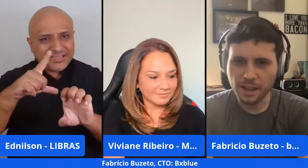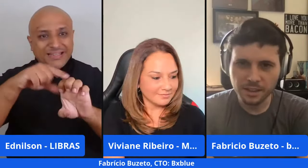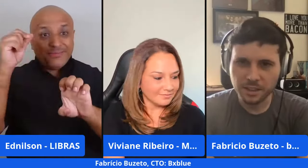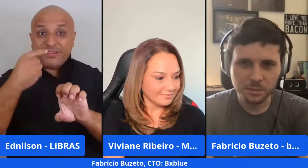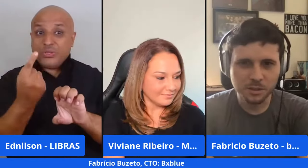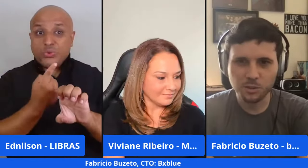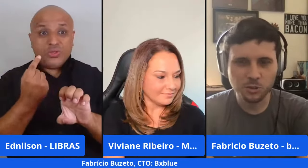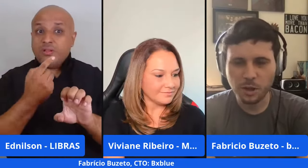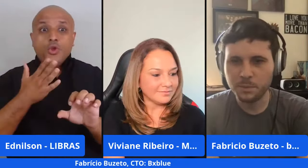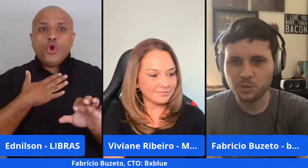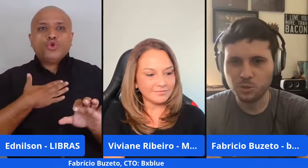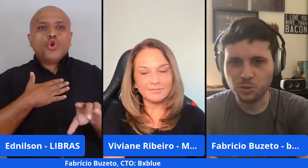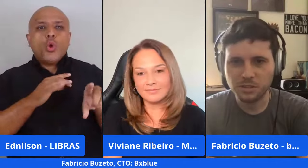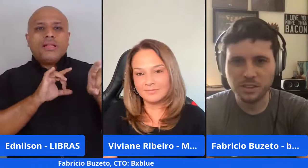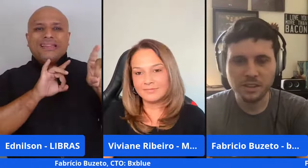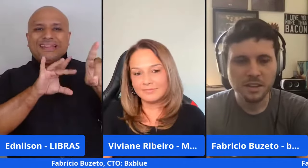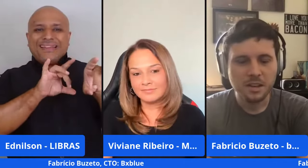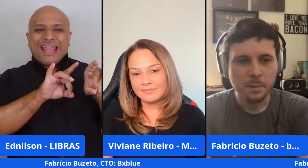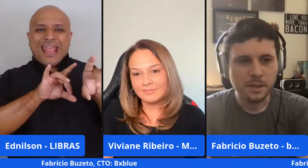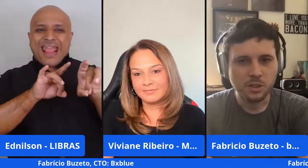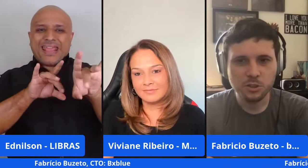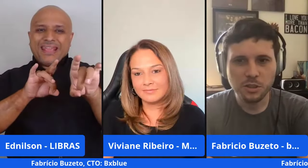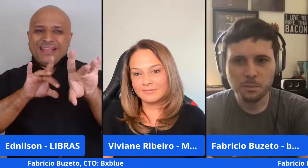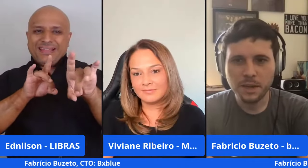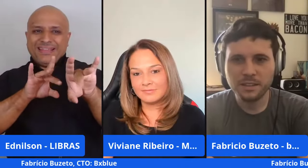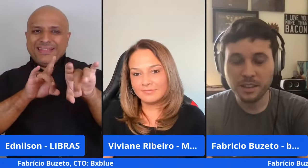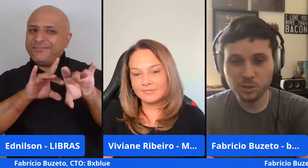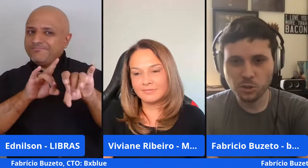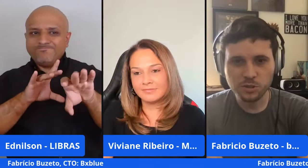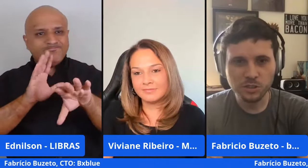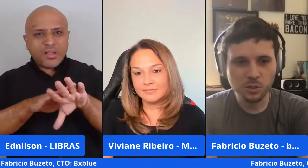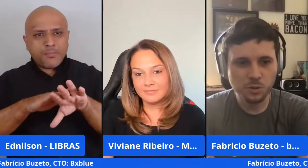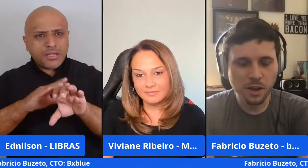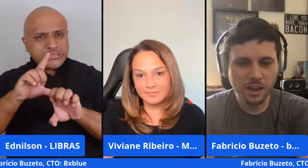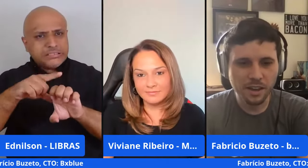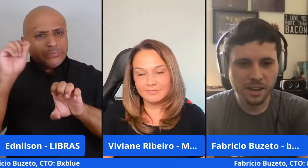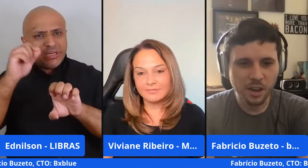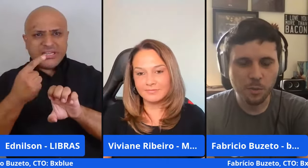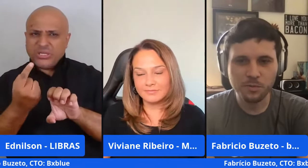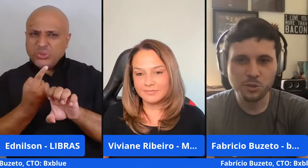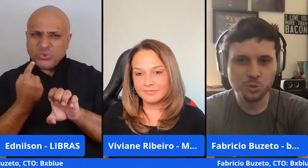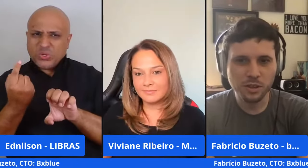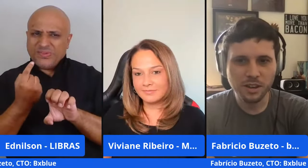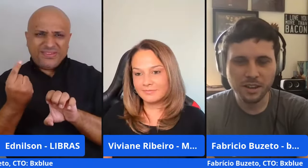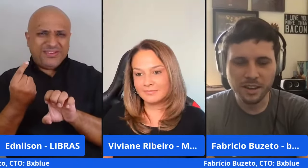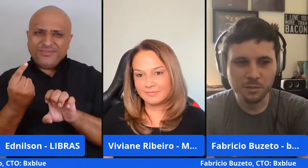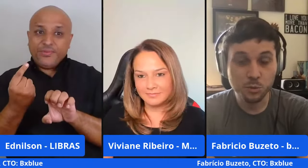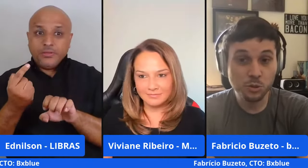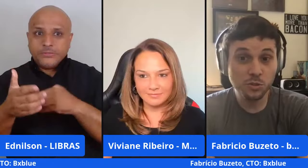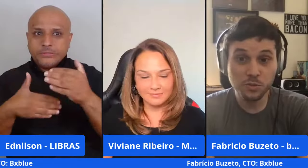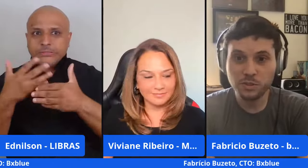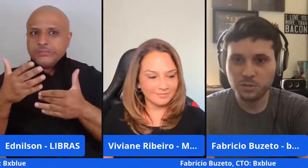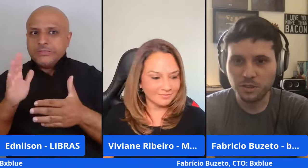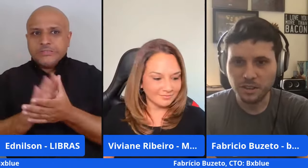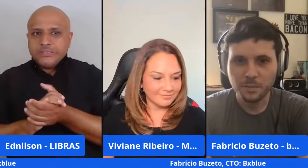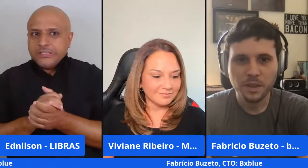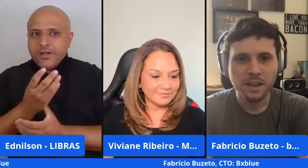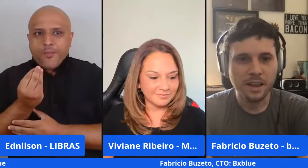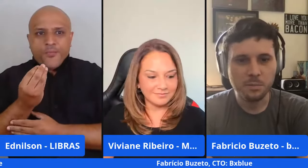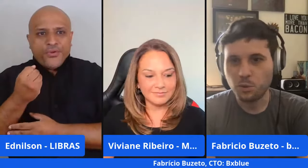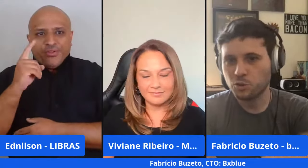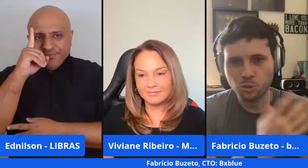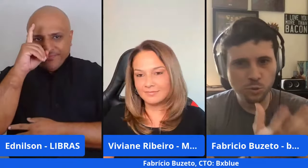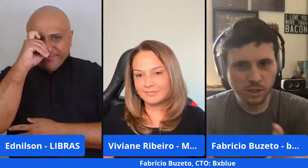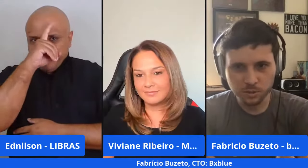extremamente técnica, eu adoro a pessoas, né? Mas acho que empreender sozinho é uma aventura muito difícil, né?